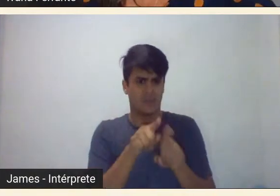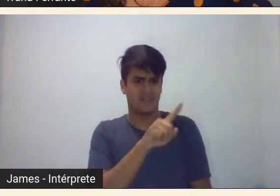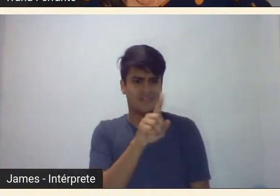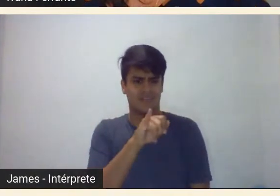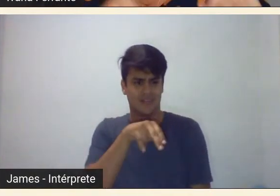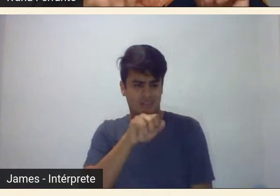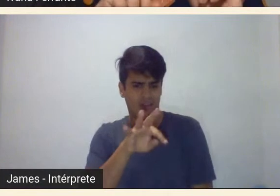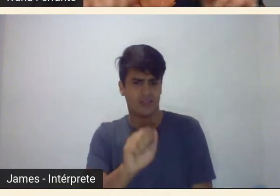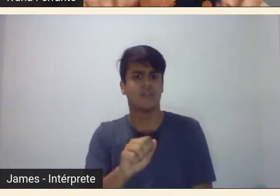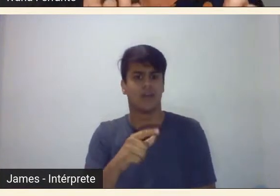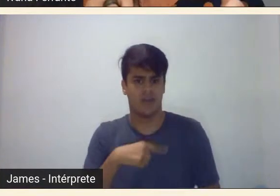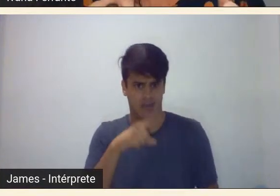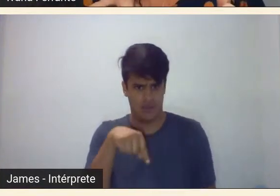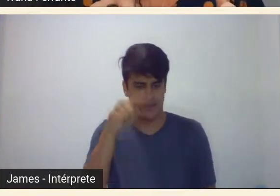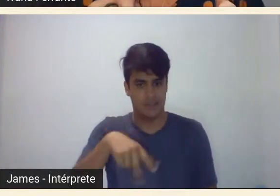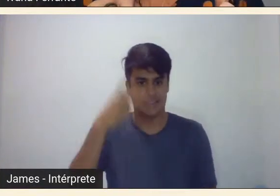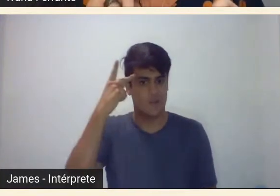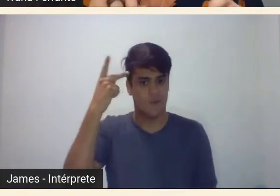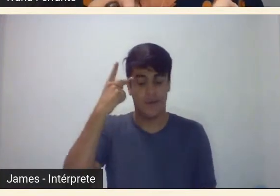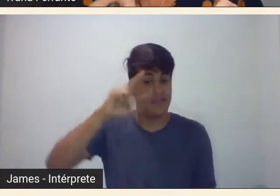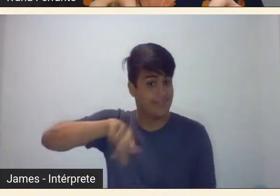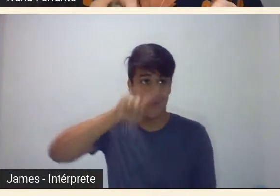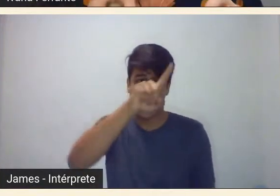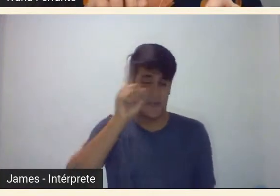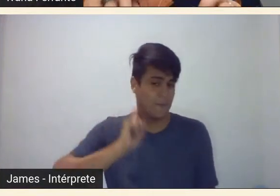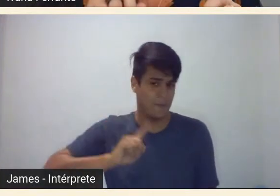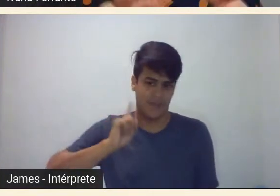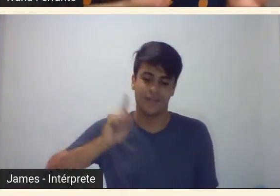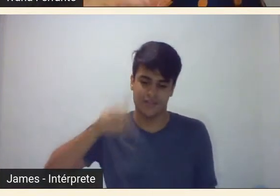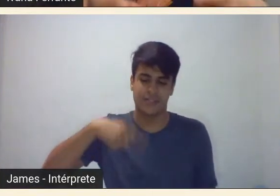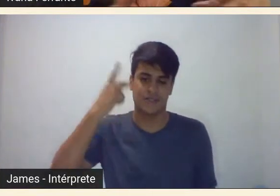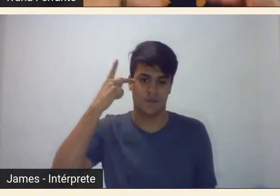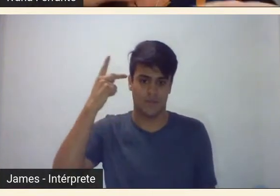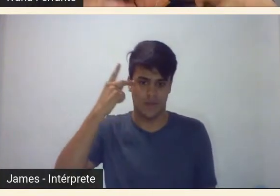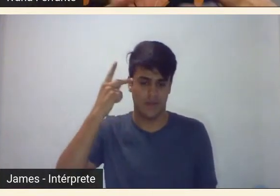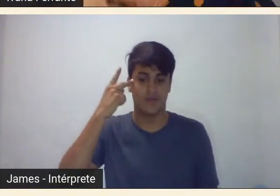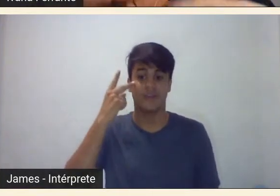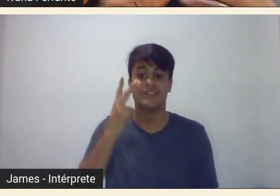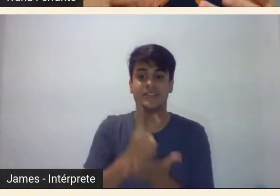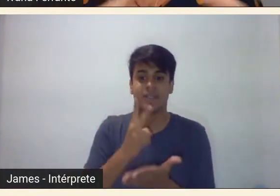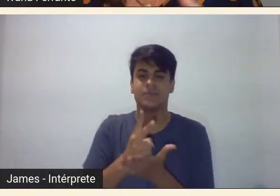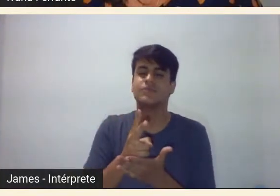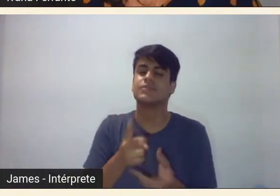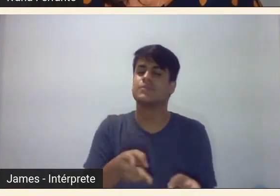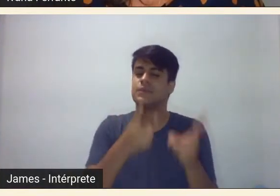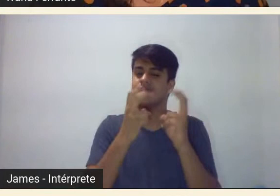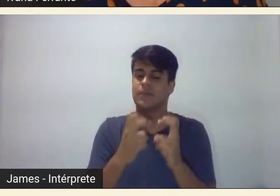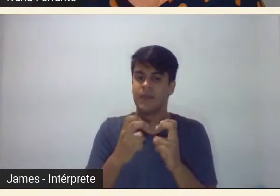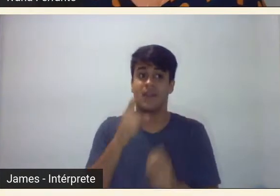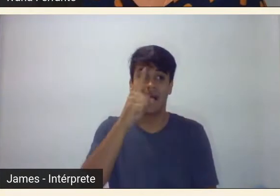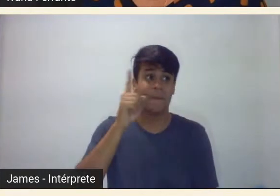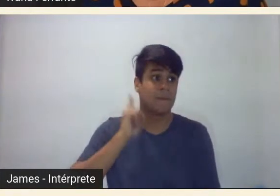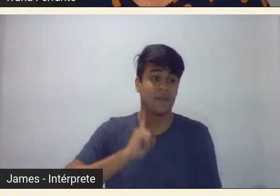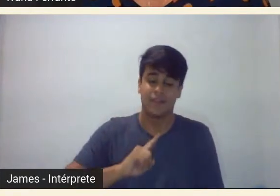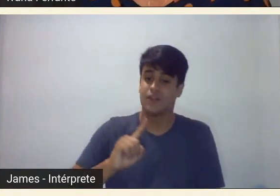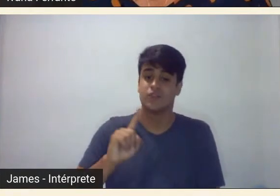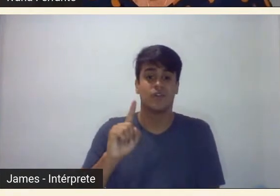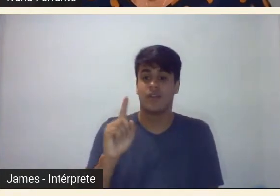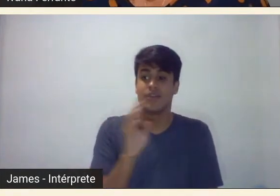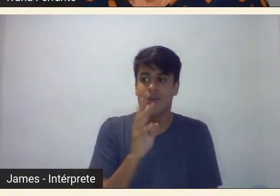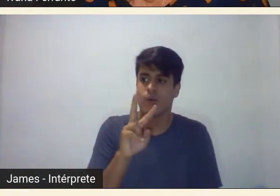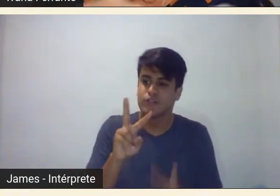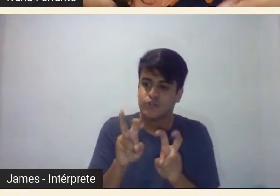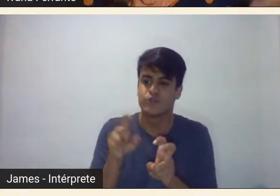rua em São Paulo não em Minas Gerais tá pra vocês verem o desconhecimento dos mineiros sobre essa participação